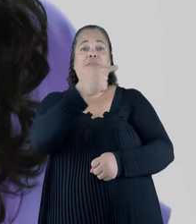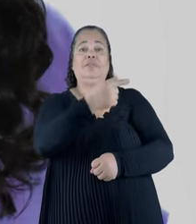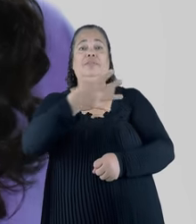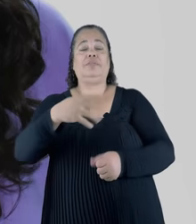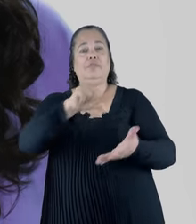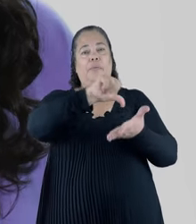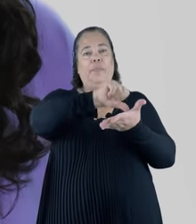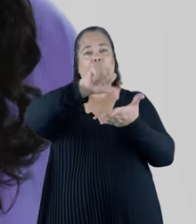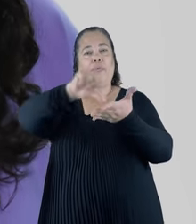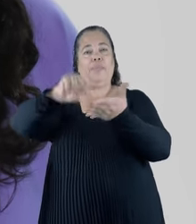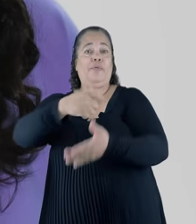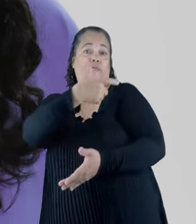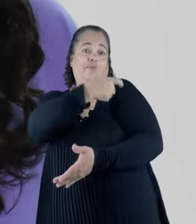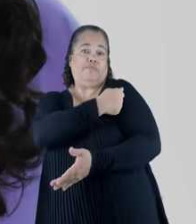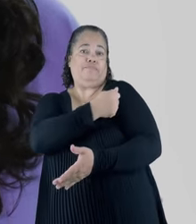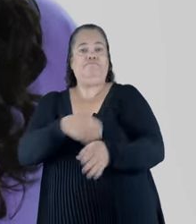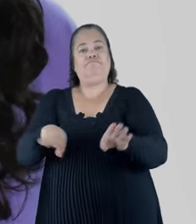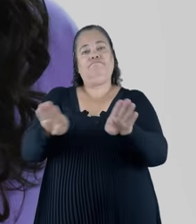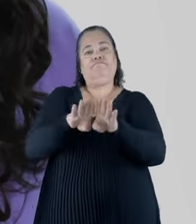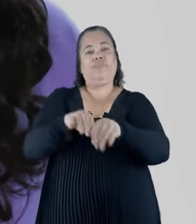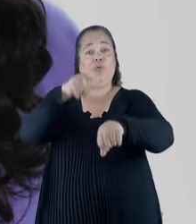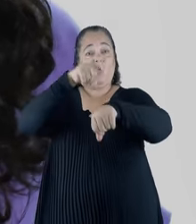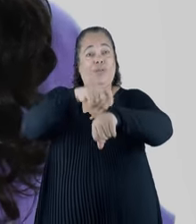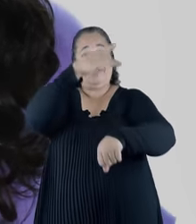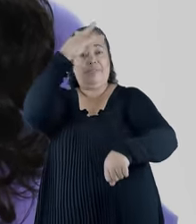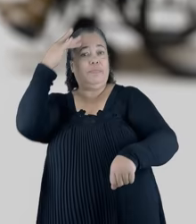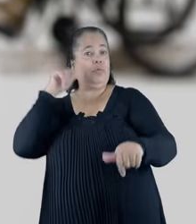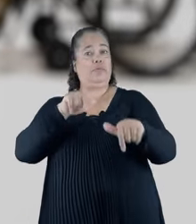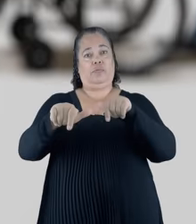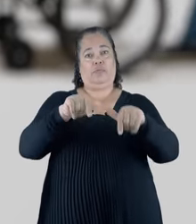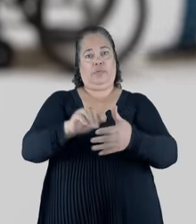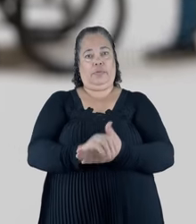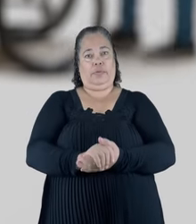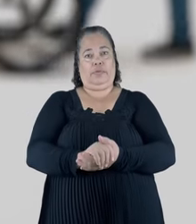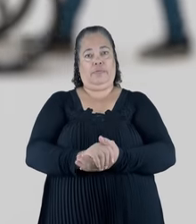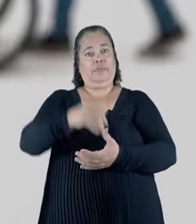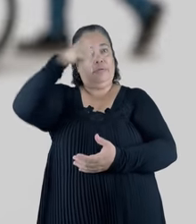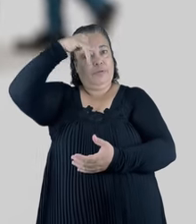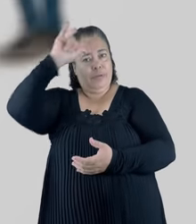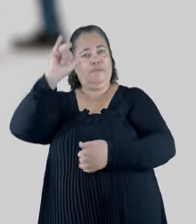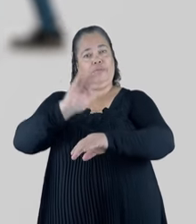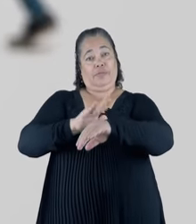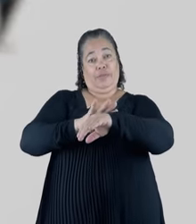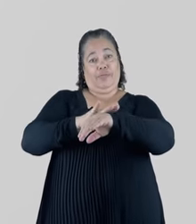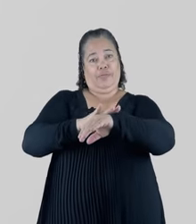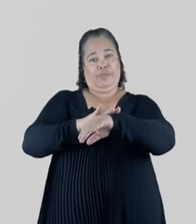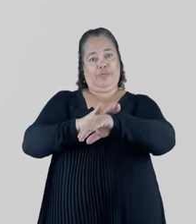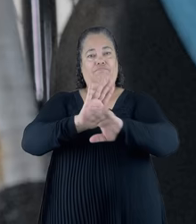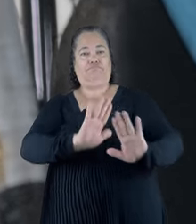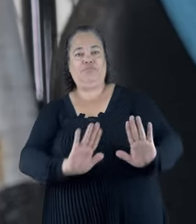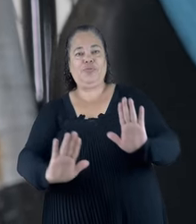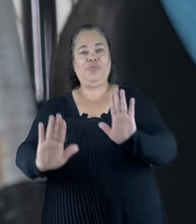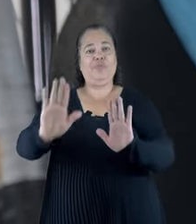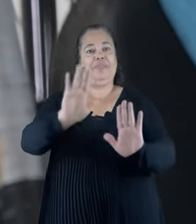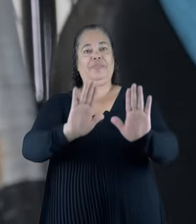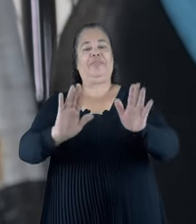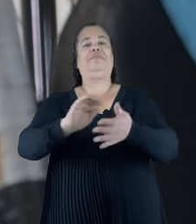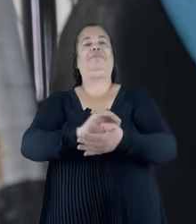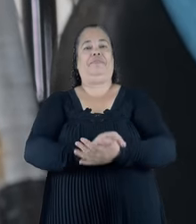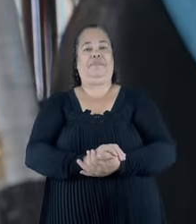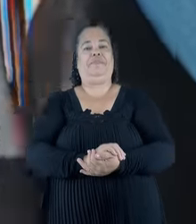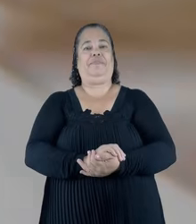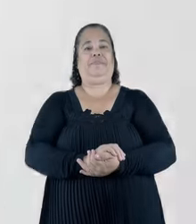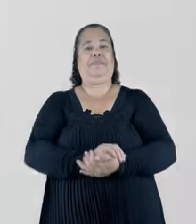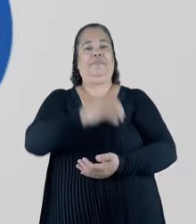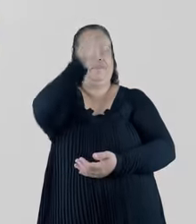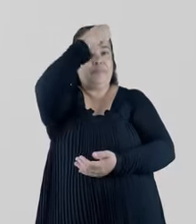pontos de vacinação, inclusive com o horário do trabalhador. Contra a paralisia infantil, se mexa enquanto é